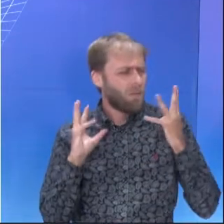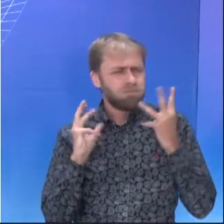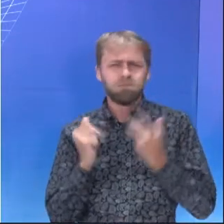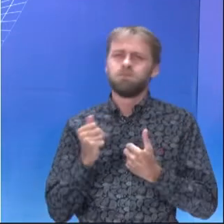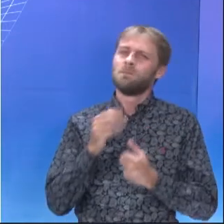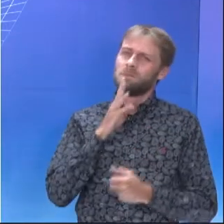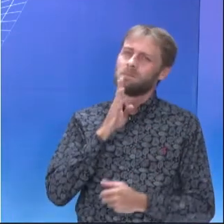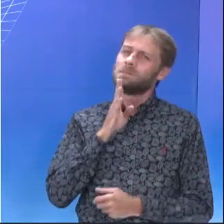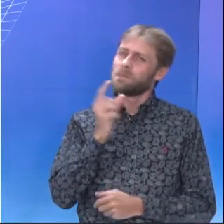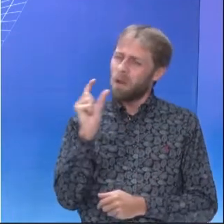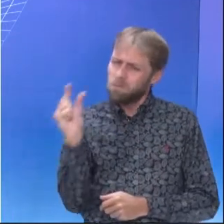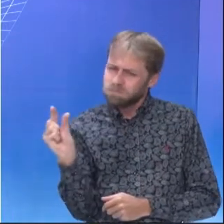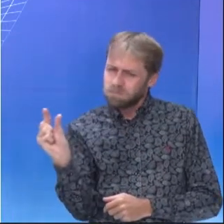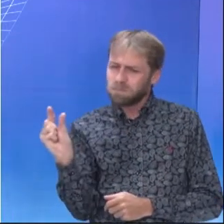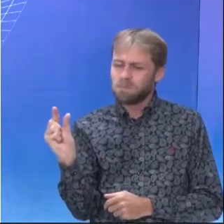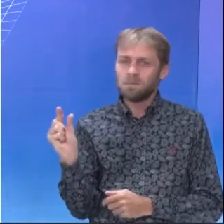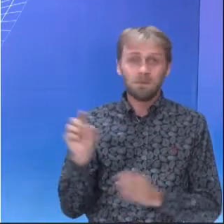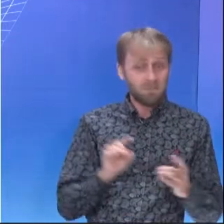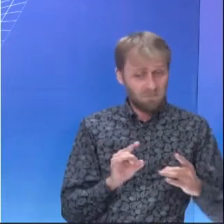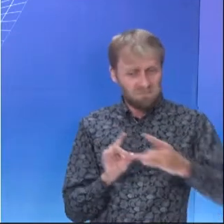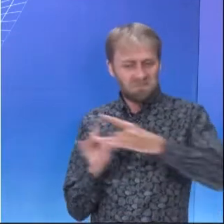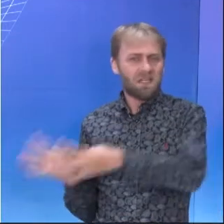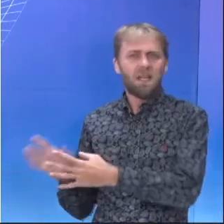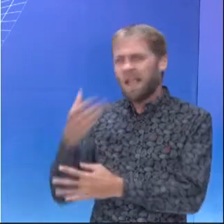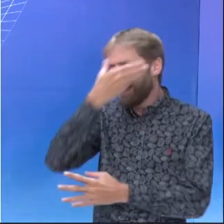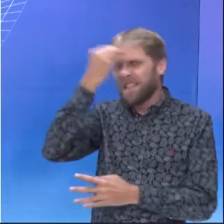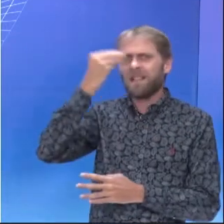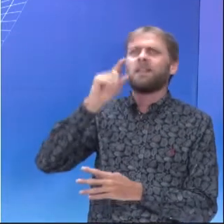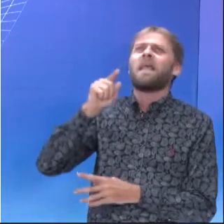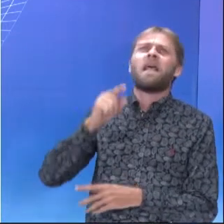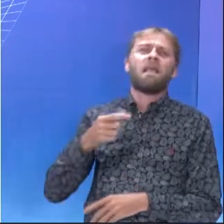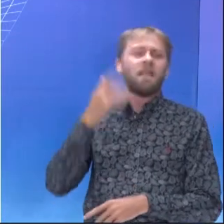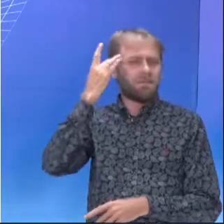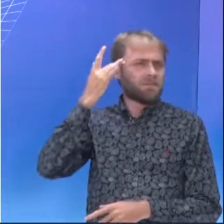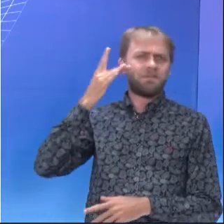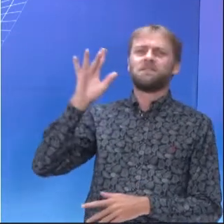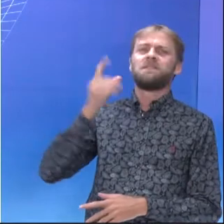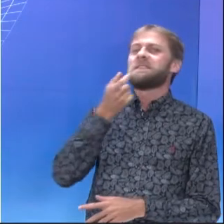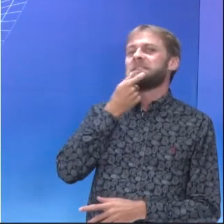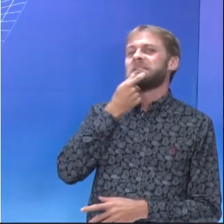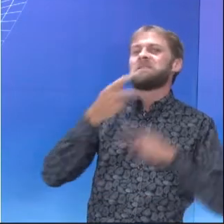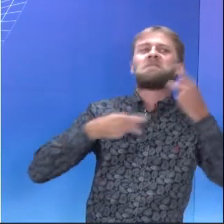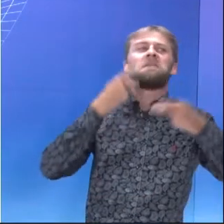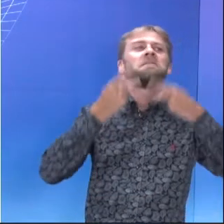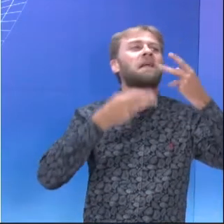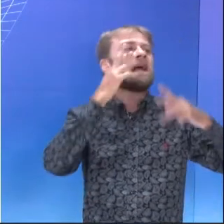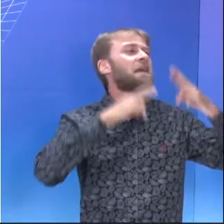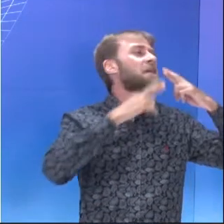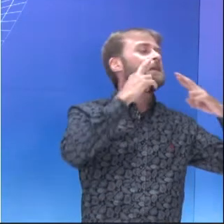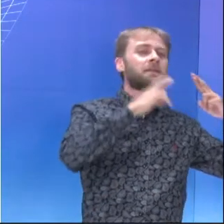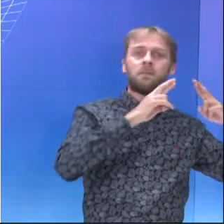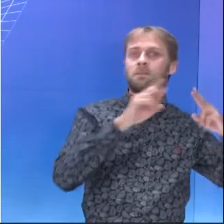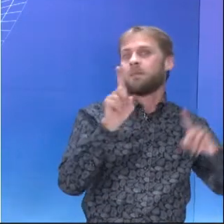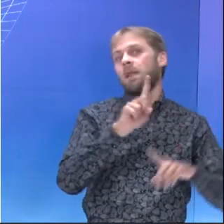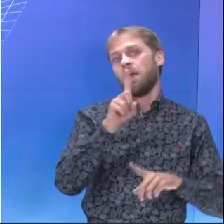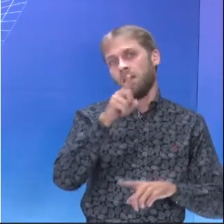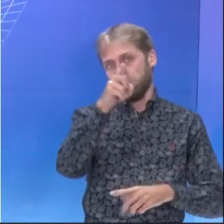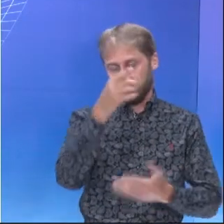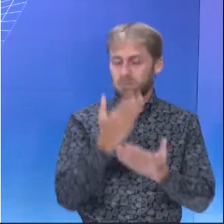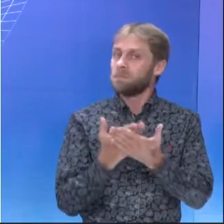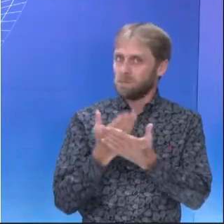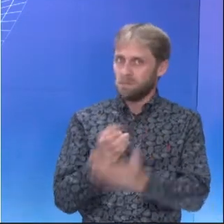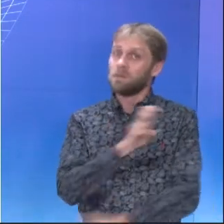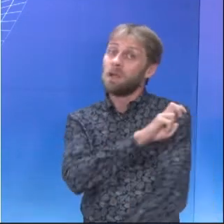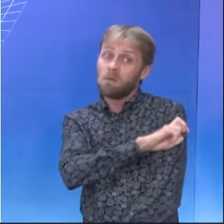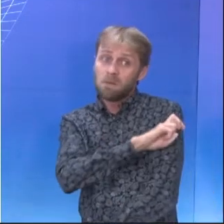Então, o que eu quero que você faça é isso, tirar esse negócio de que você não sabe inglês. Desde o quinto ano você tem